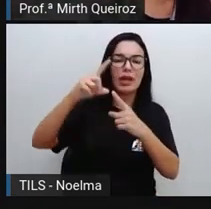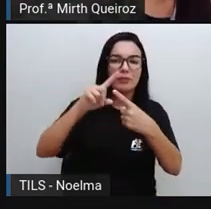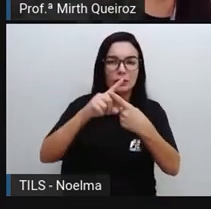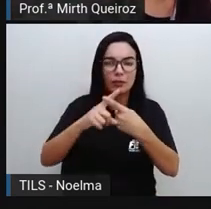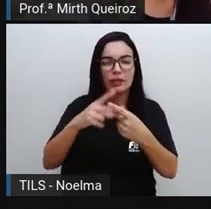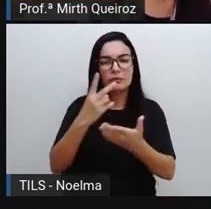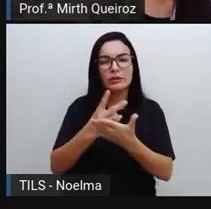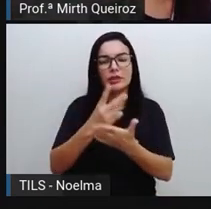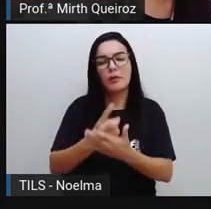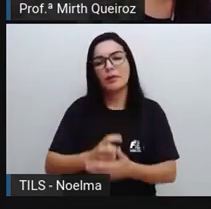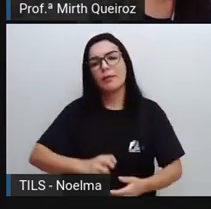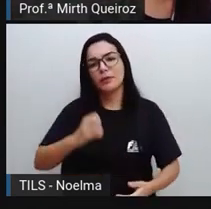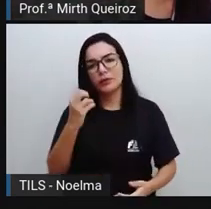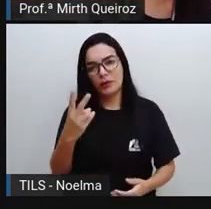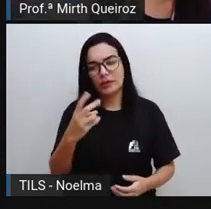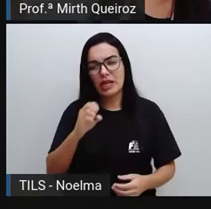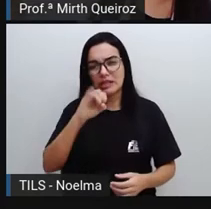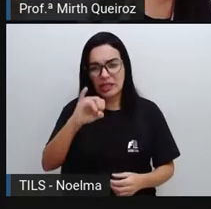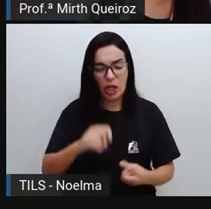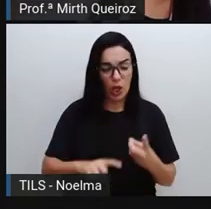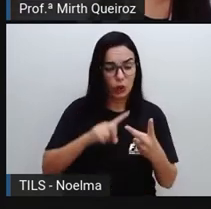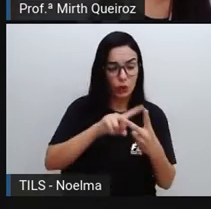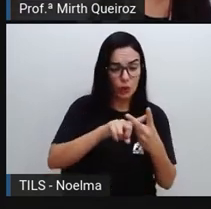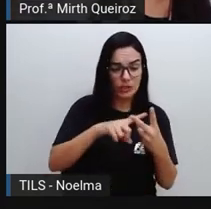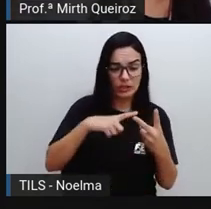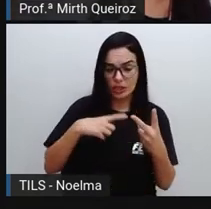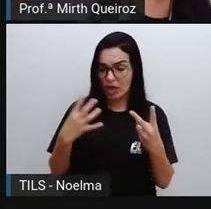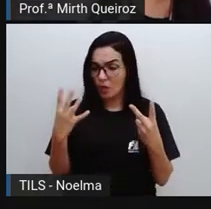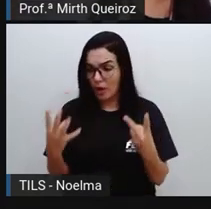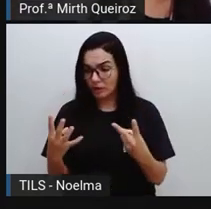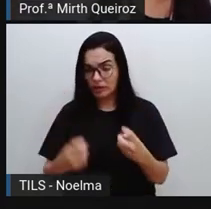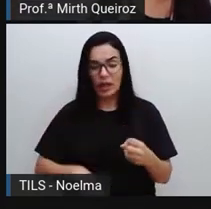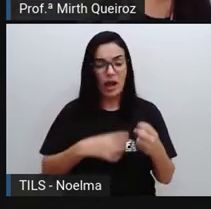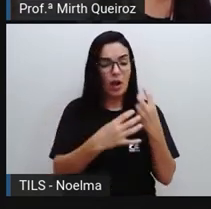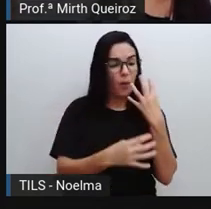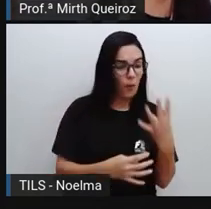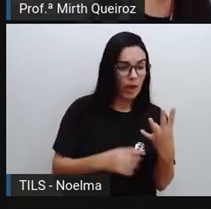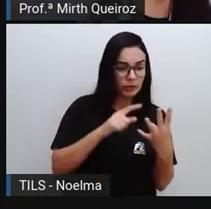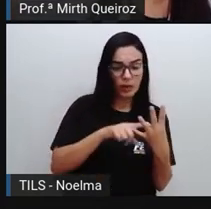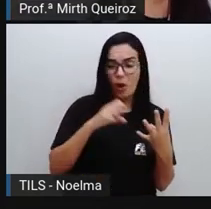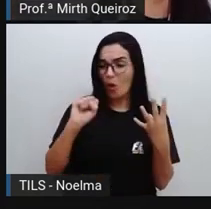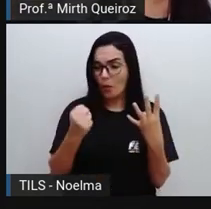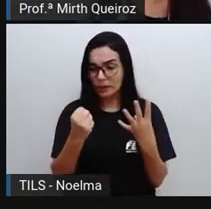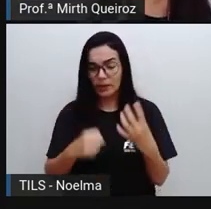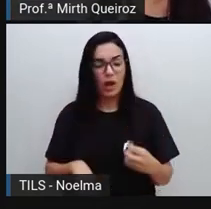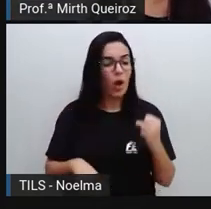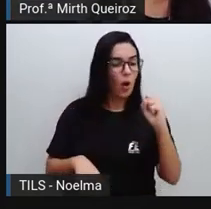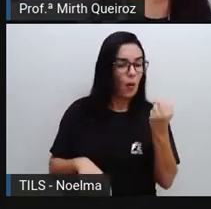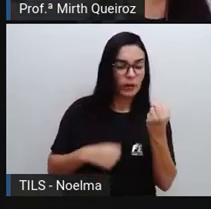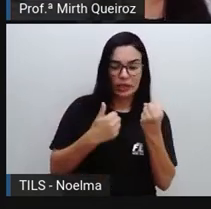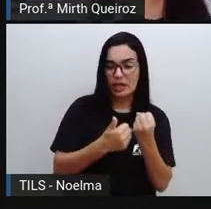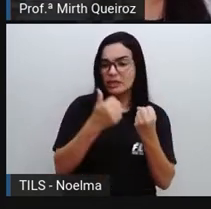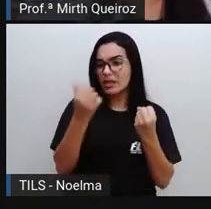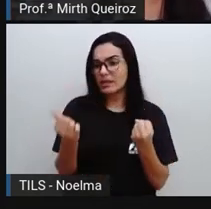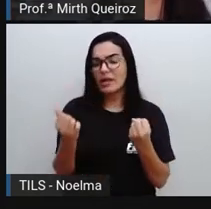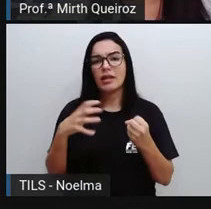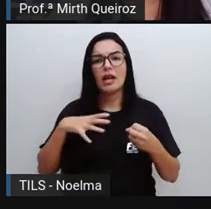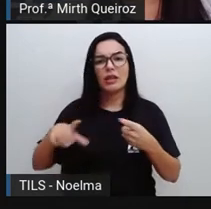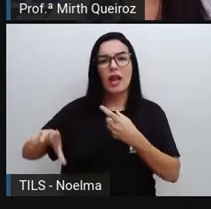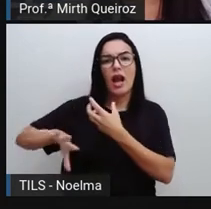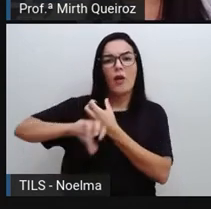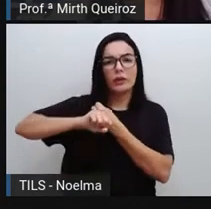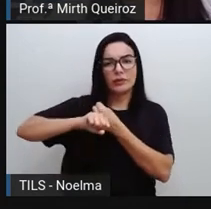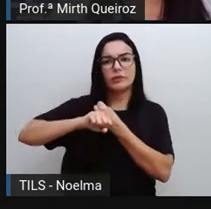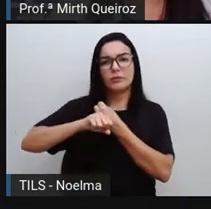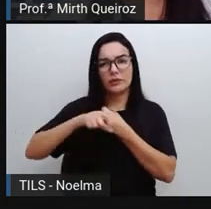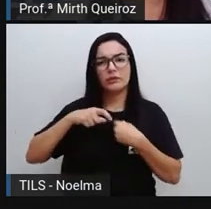dois. Se era a cada duas pessoas, quatro. A cada quatro pessoas, oito. A cada oito pessoas, dezesseis. E assim